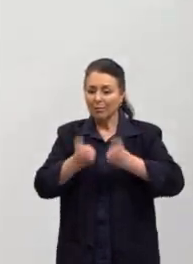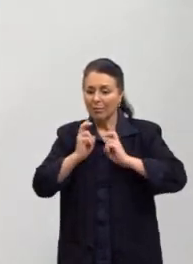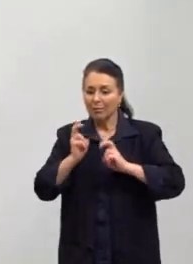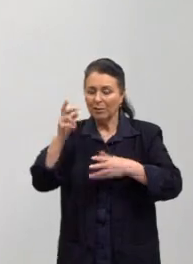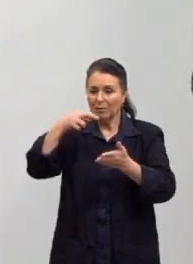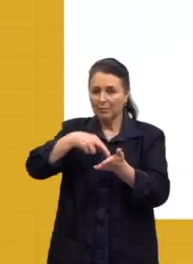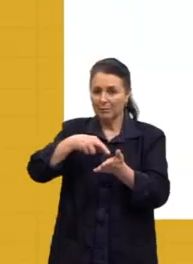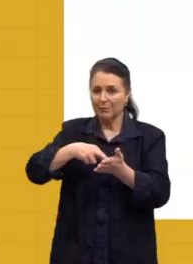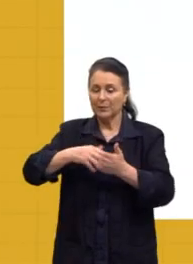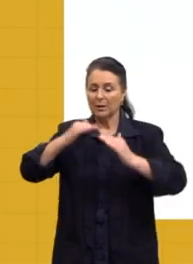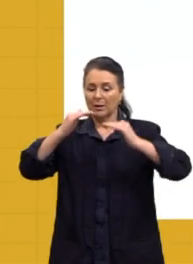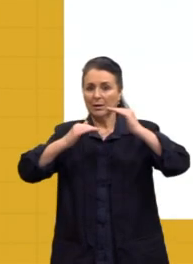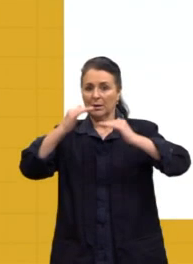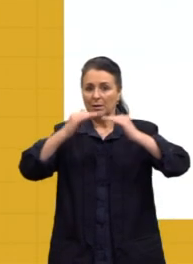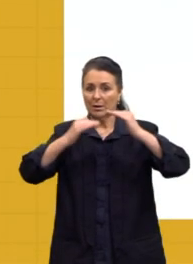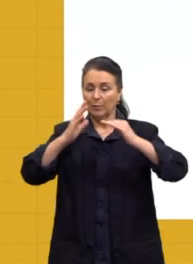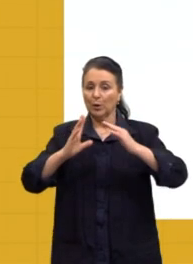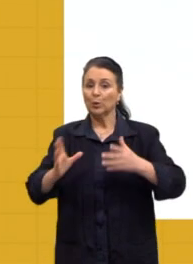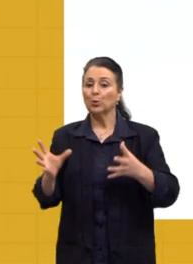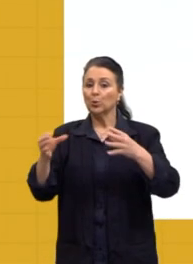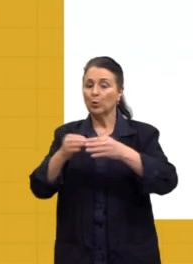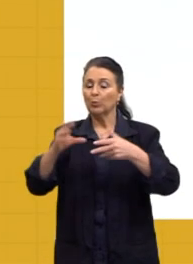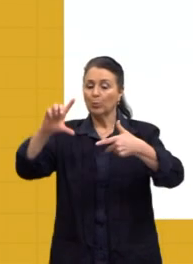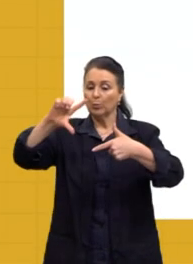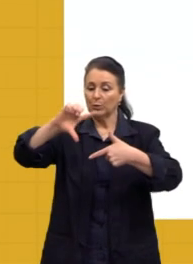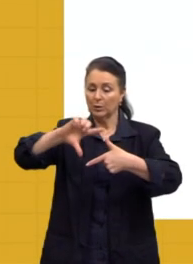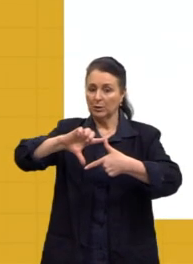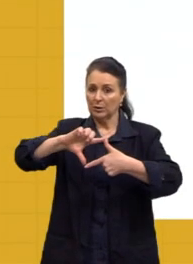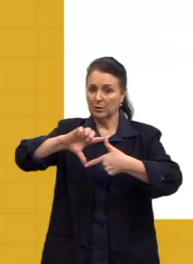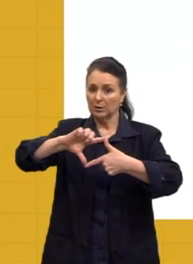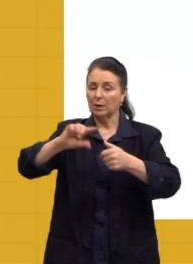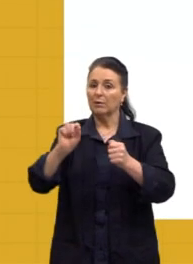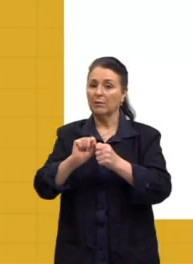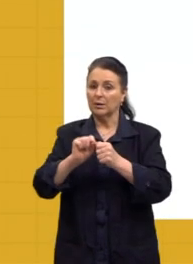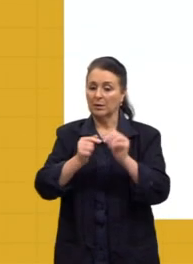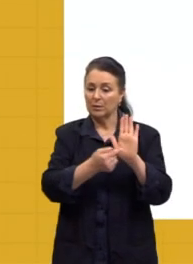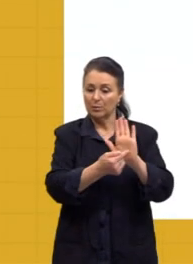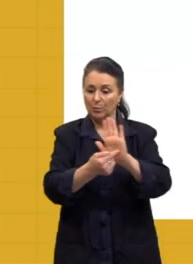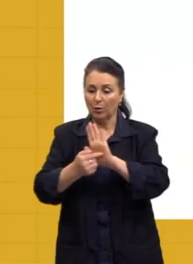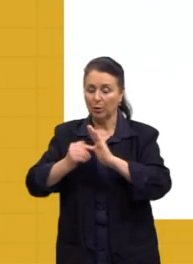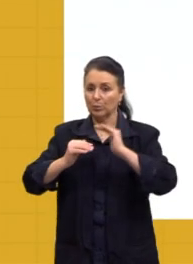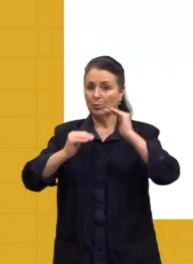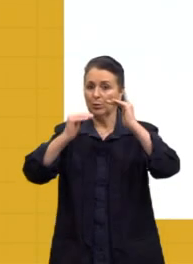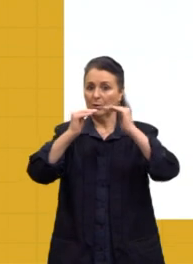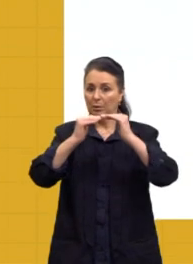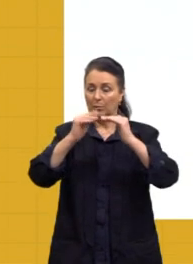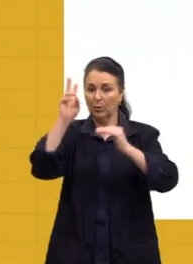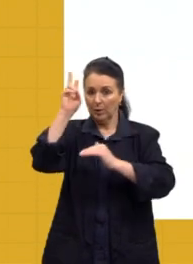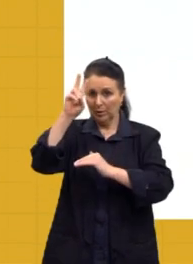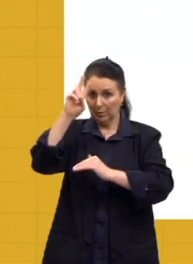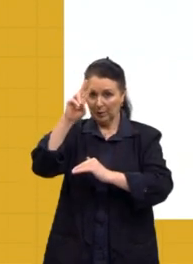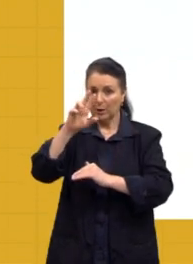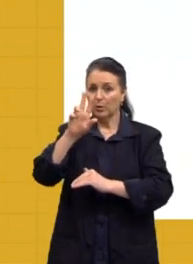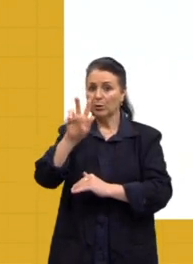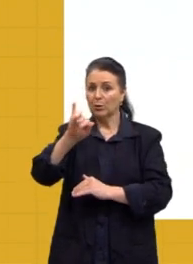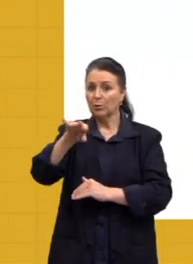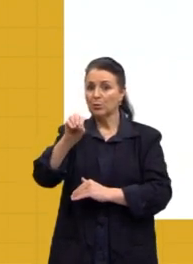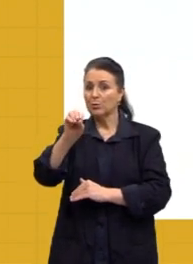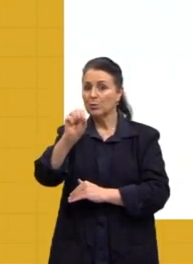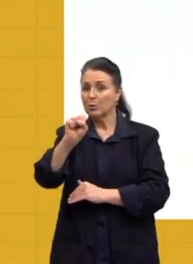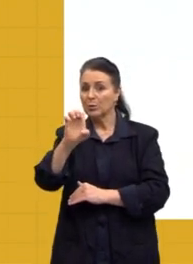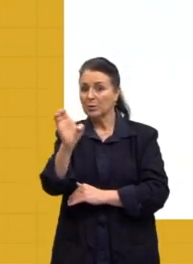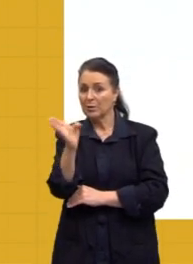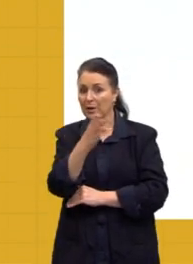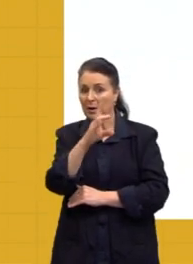equilíbrio, então, que os modernistas vêm fazer. Isso, eles trazem esse equilíbrio. Lembra lá do José de Alencar, quando ele falava sobre o